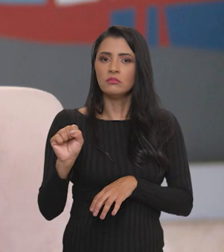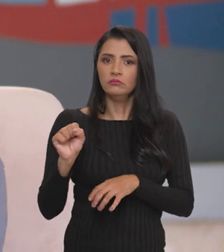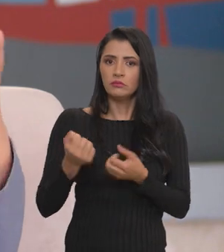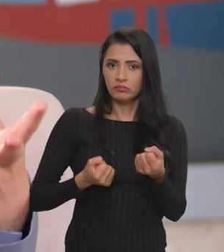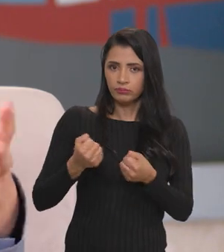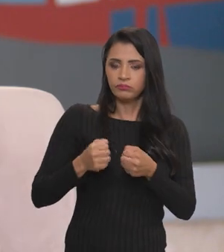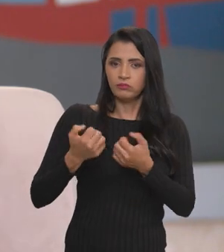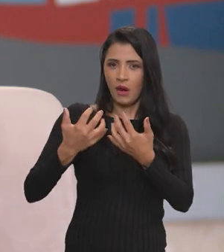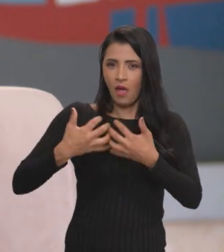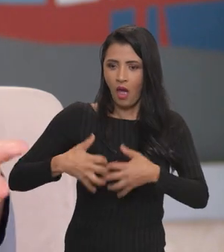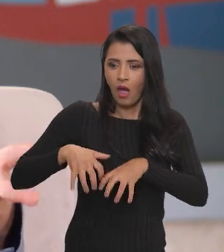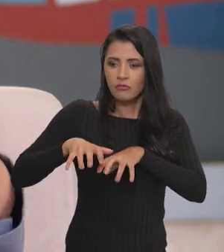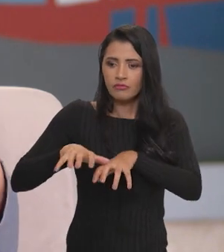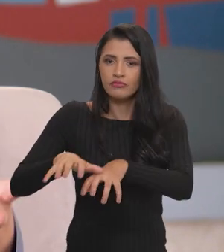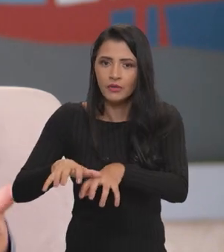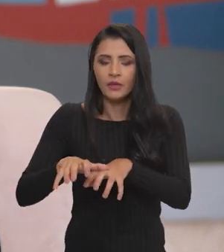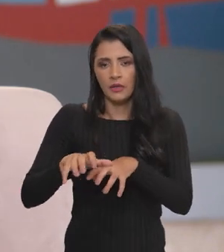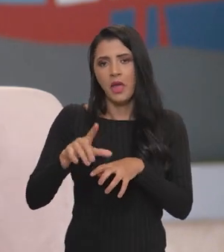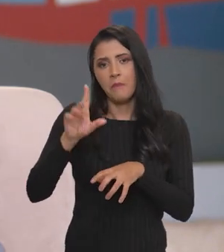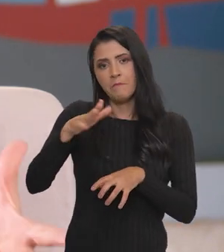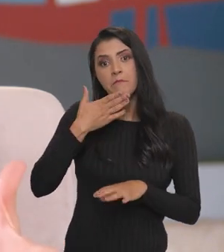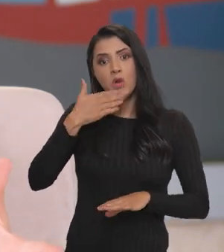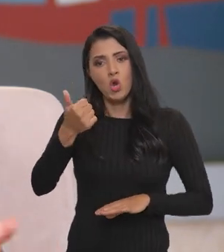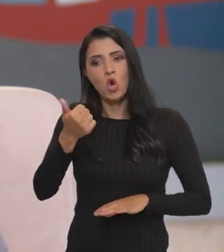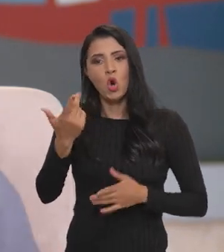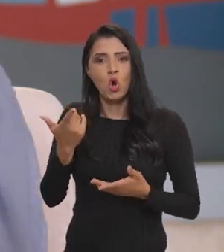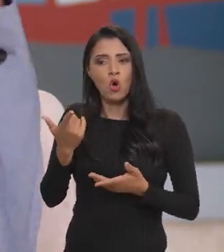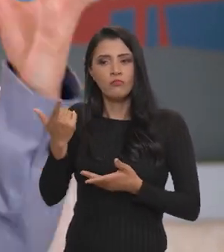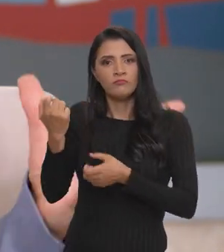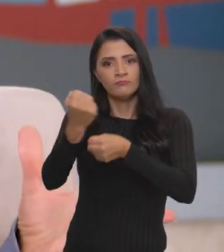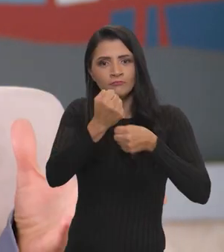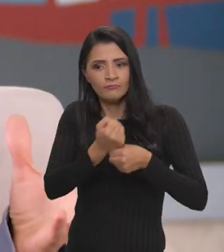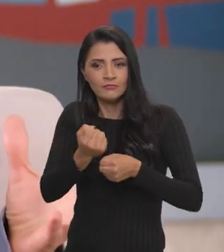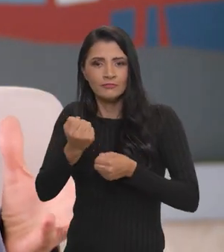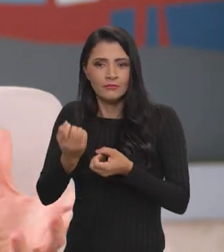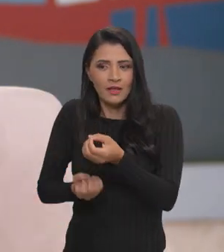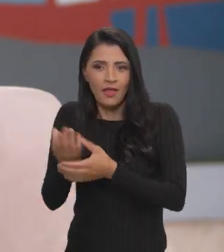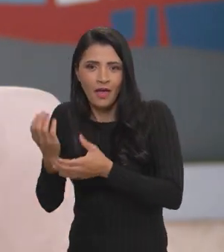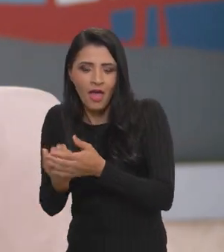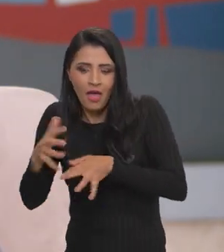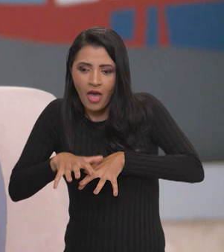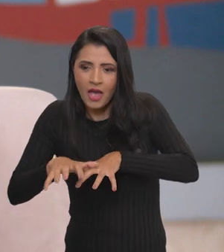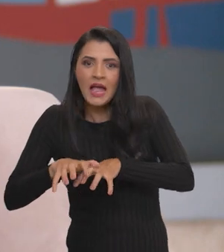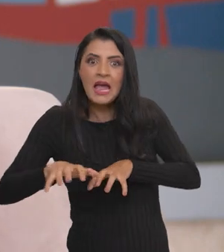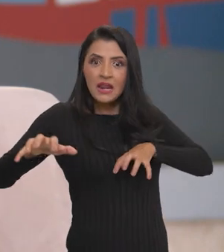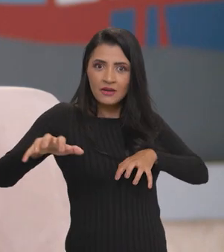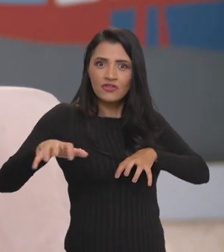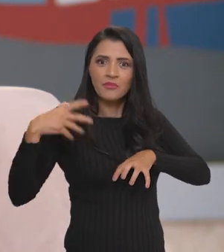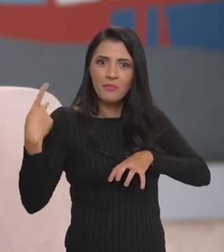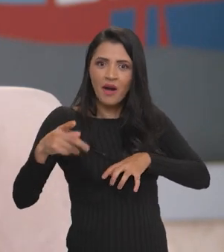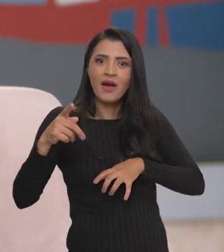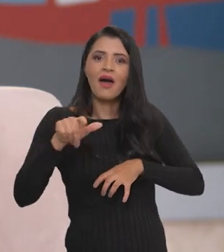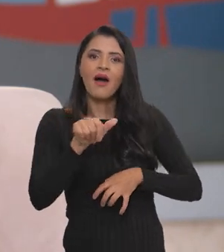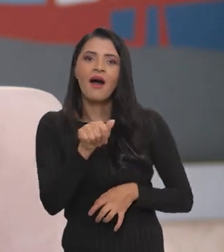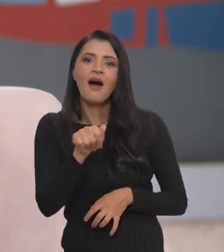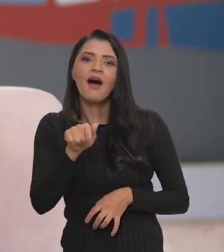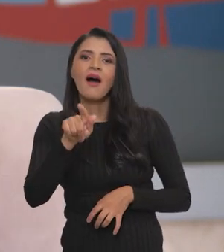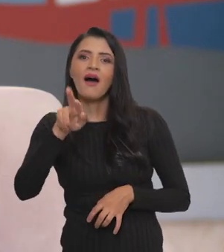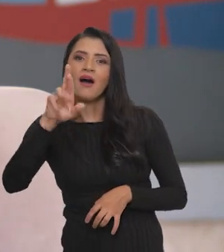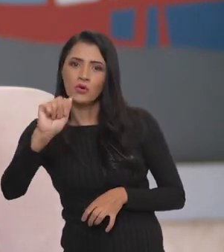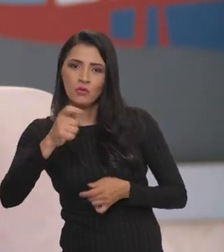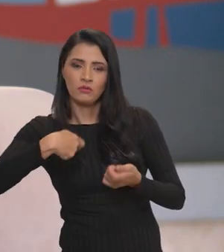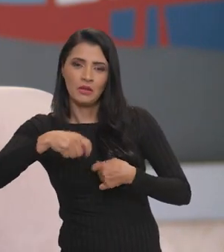se fosse, é muito mais cômodo para a indústria produzir tratores grandes para o agronegócio. Mas o que a própria indústria nos trouxe?